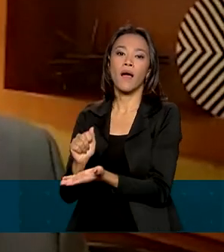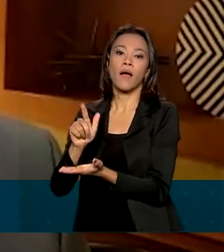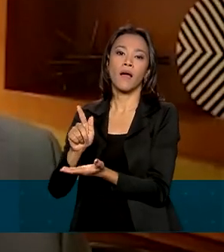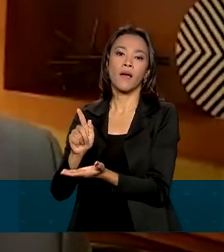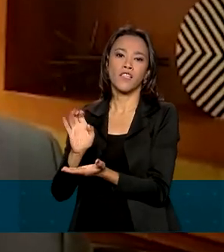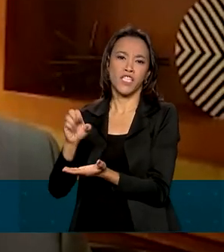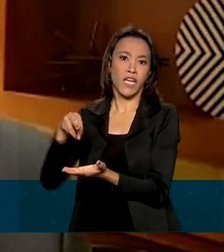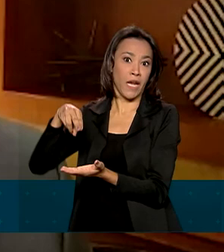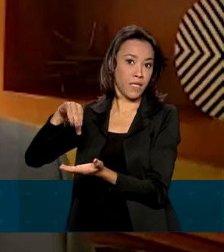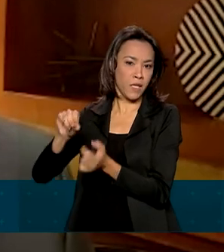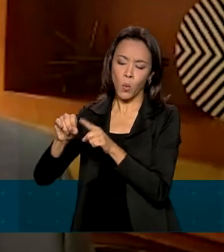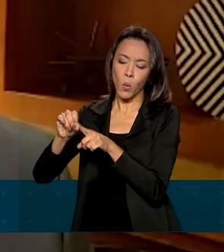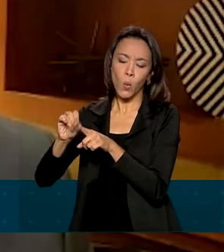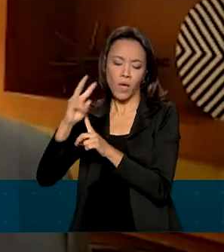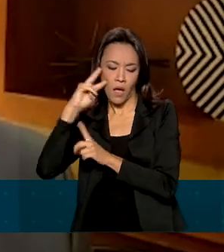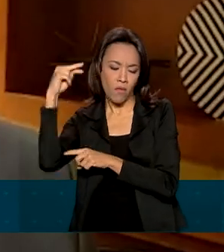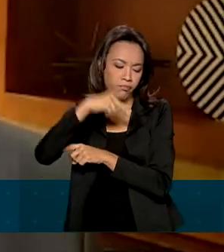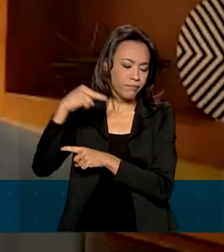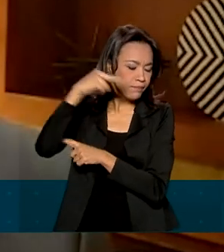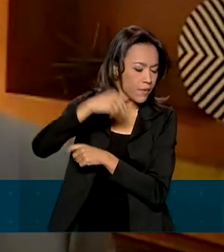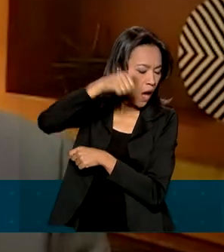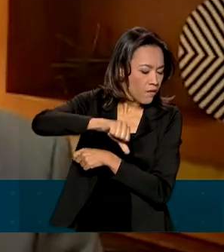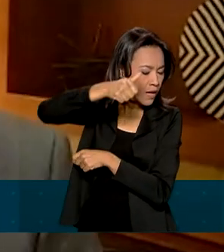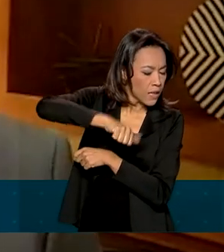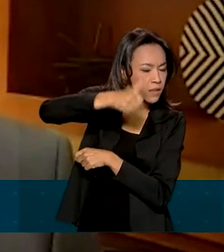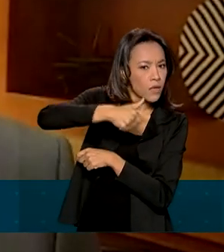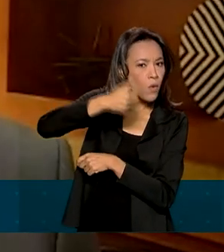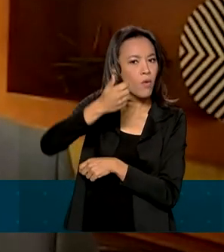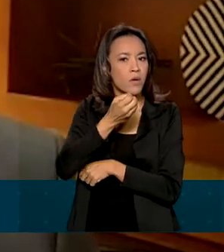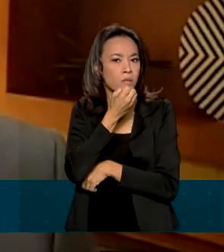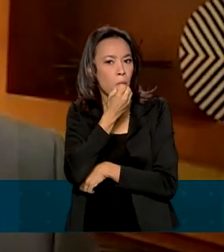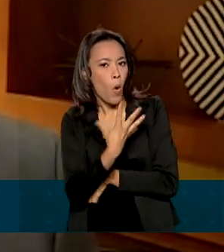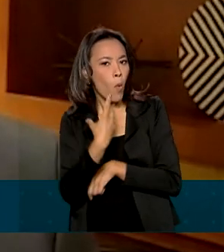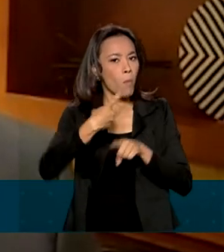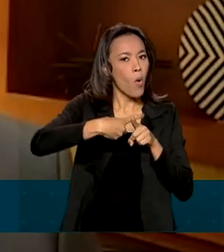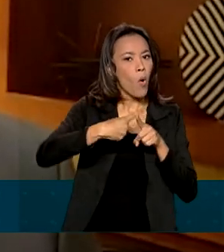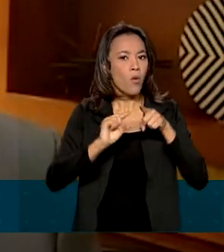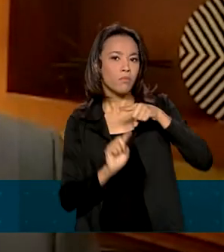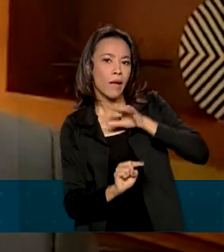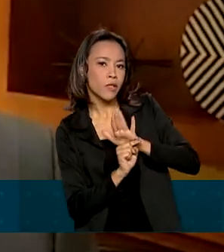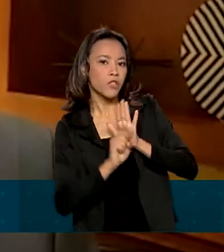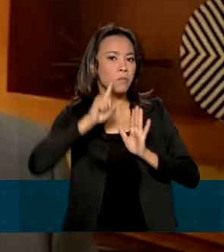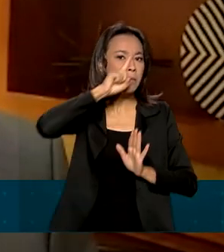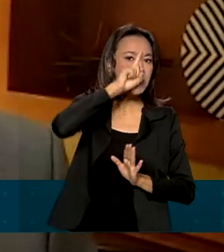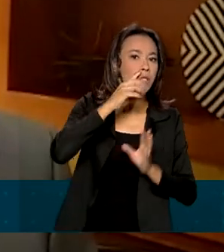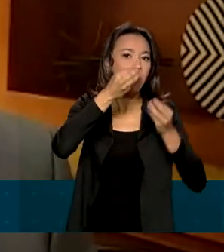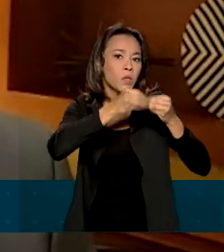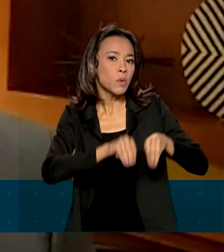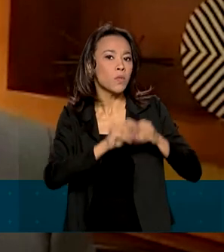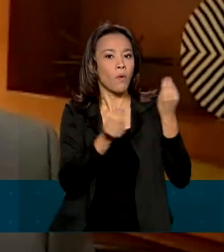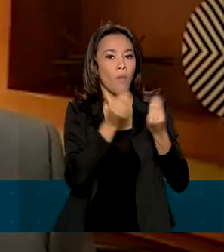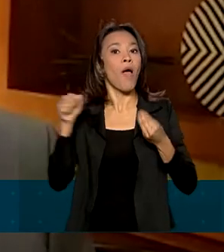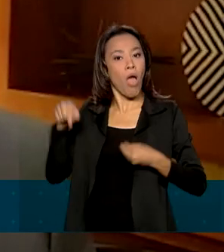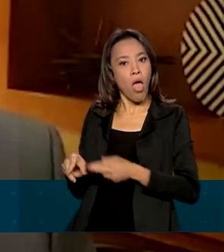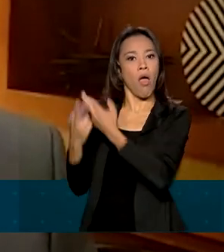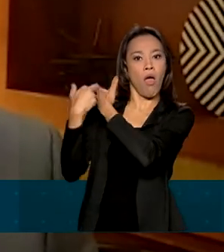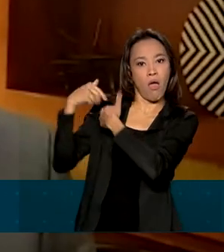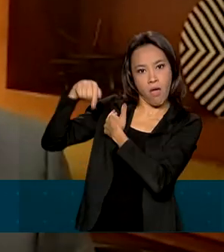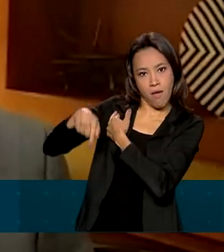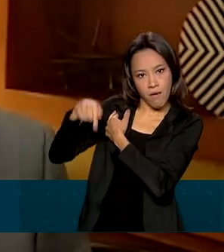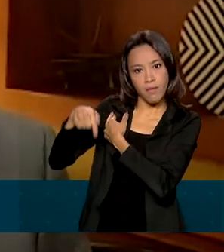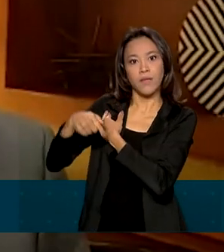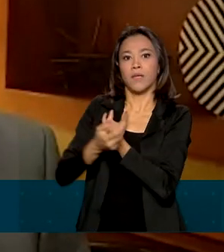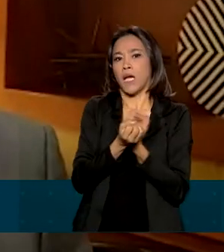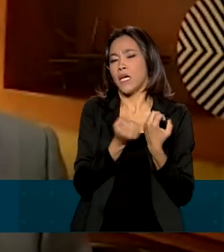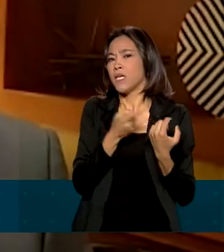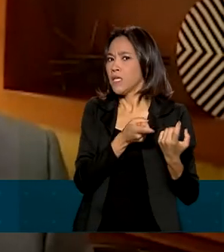a nossa avaliação de risco, tanto o risco soberano quanto o risco dos nossos projetos. É importante levar a boa nova para eles que